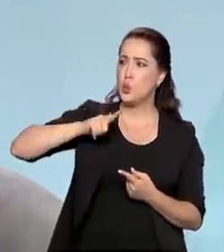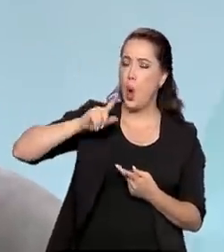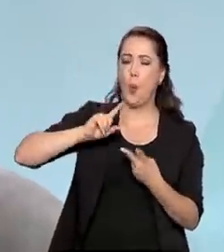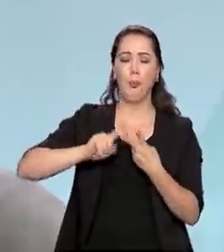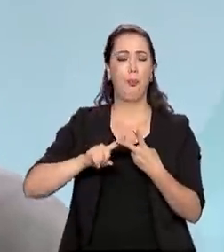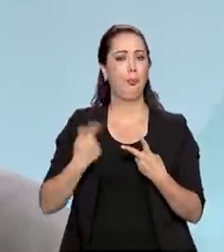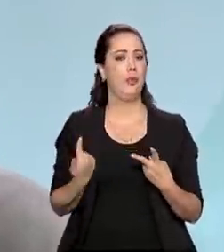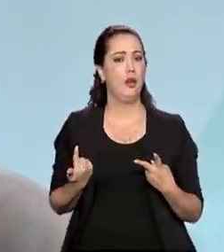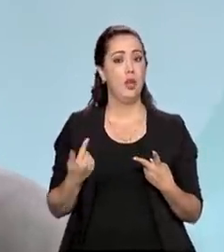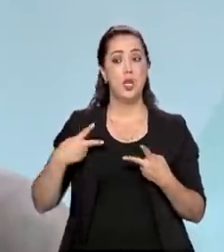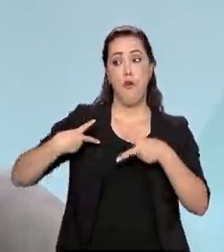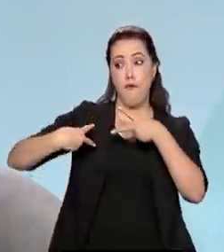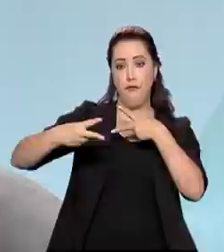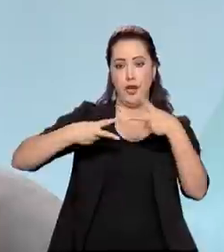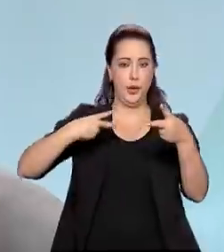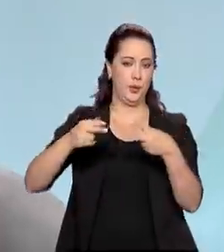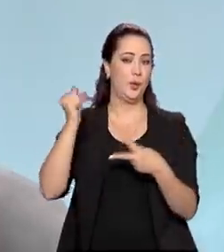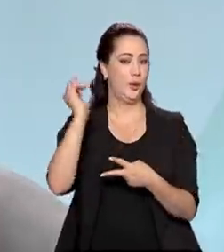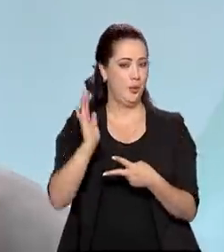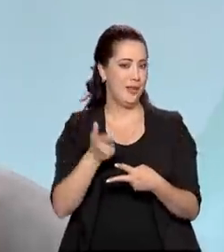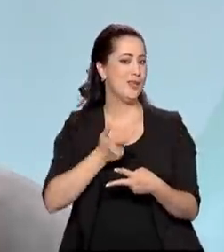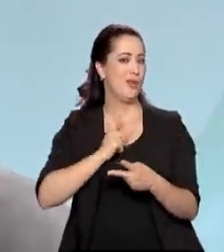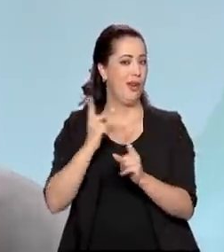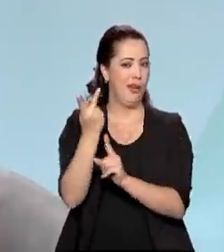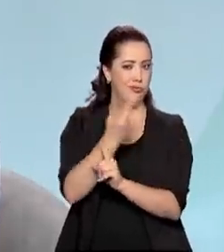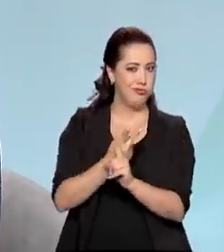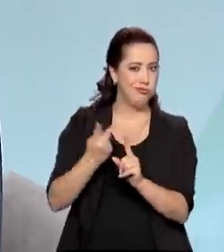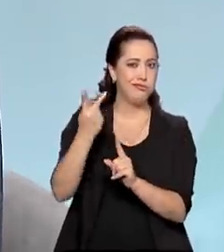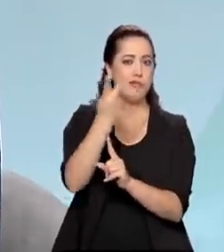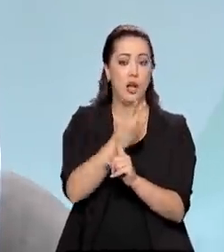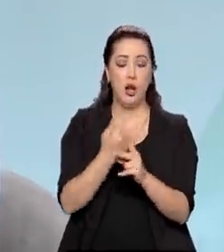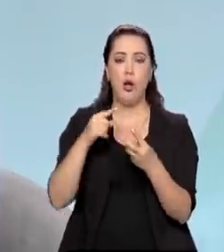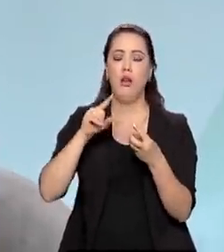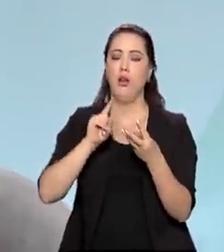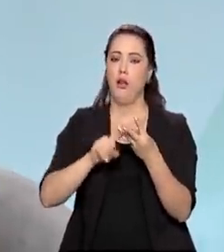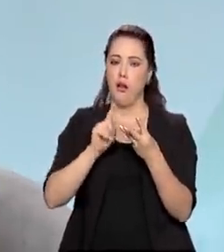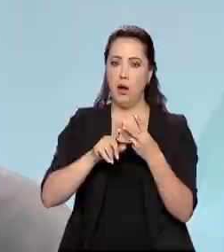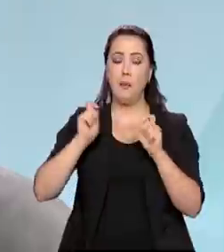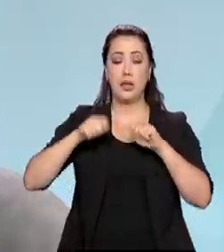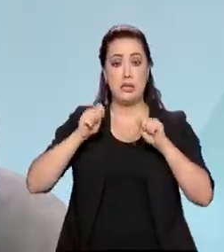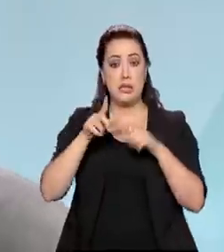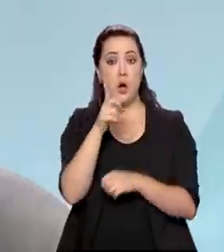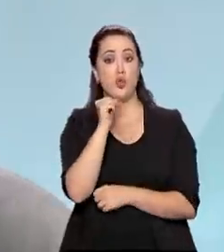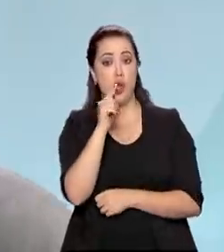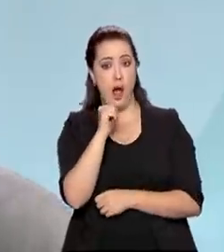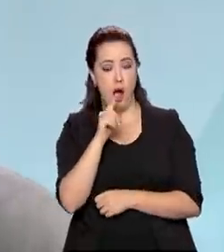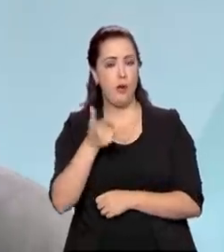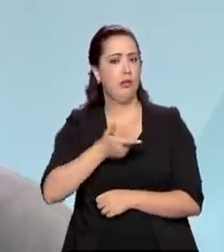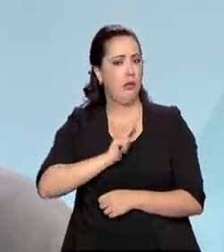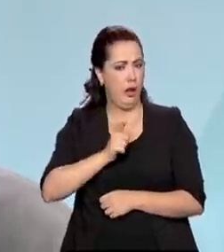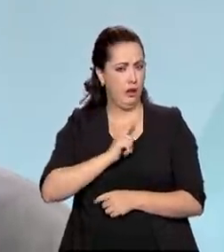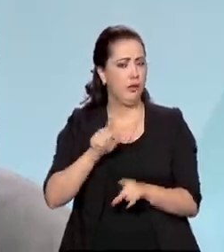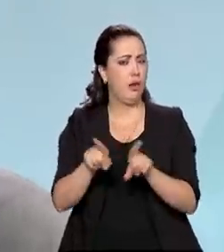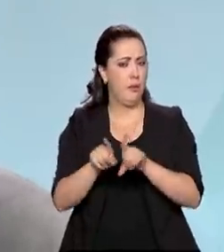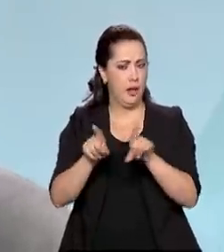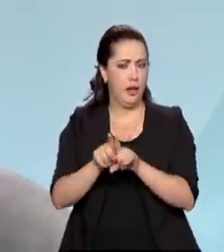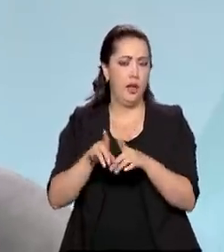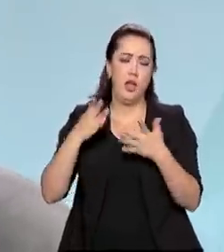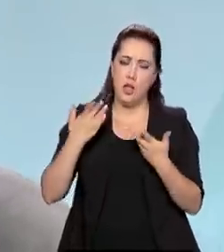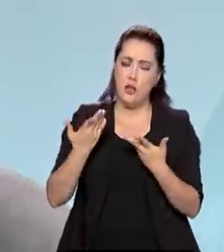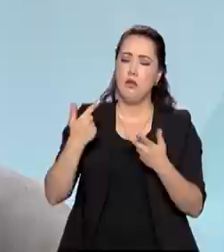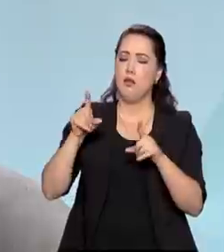um potencial enorme de vento, de energia eólica, um potencial hidráulico ainda, inclusive não aproveitado, totalmente